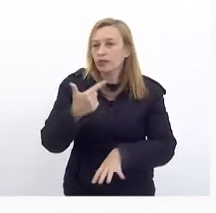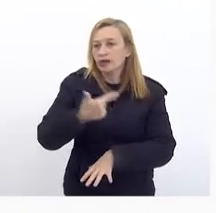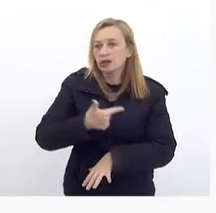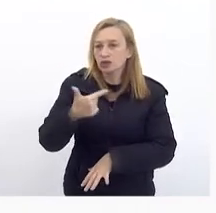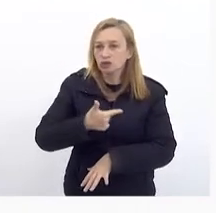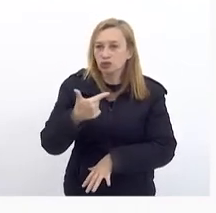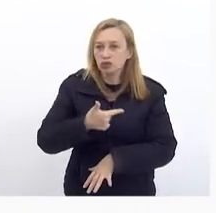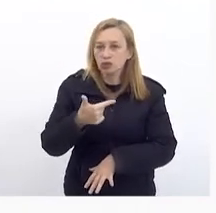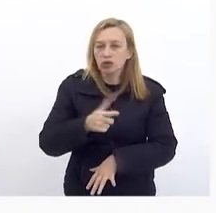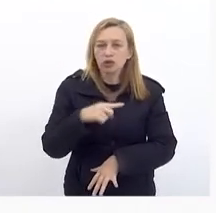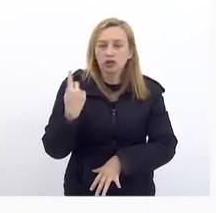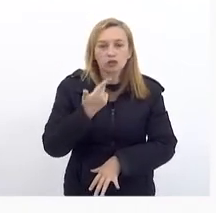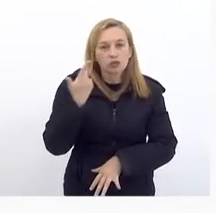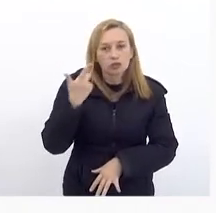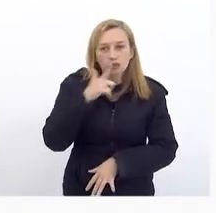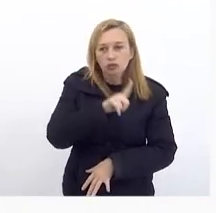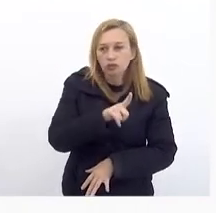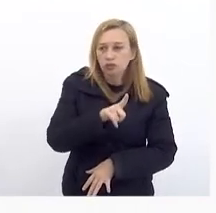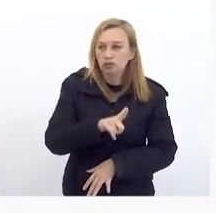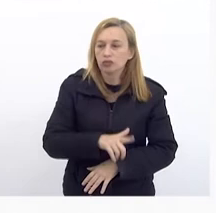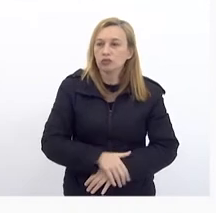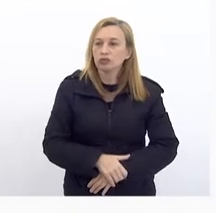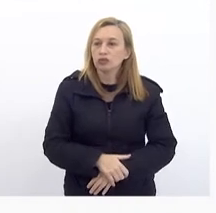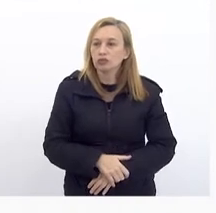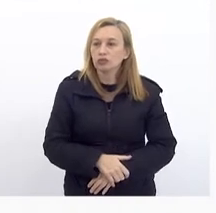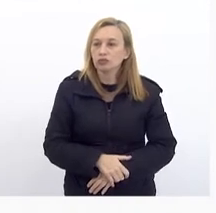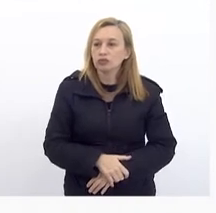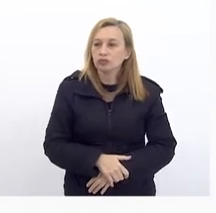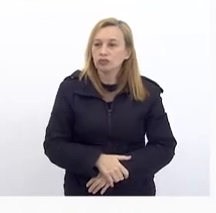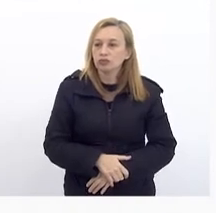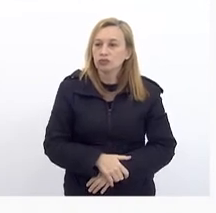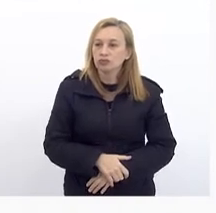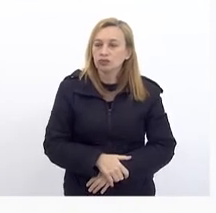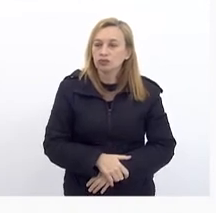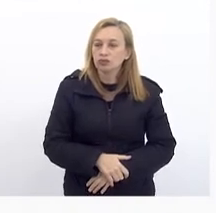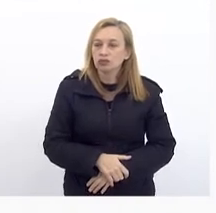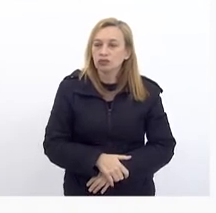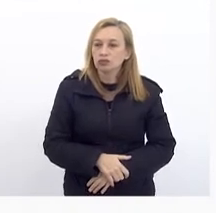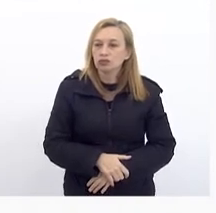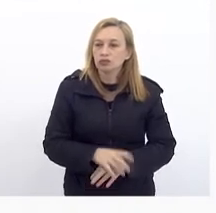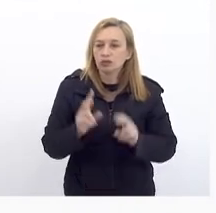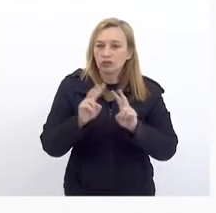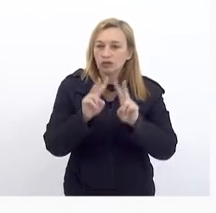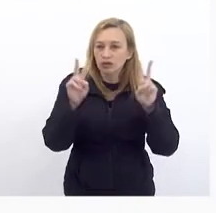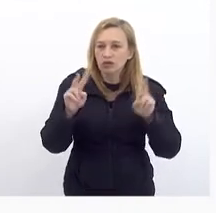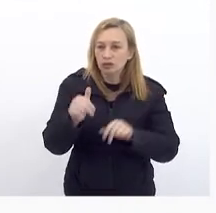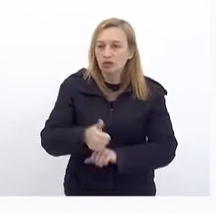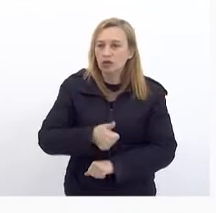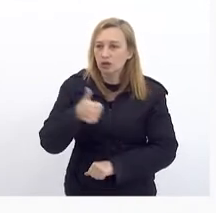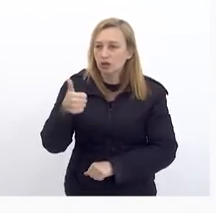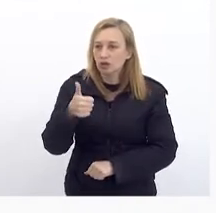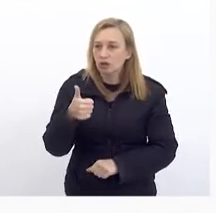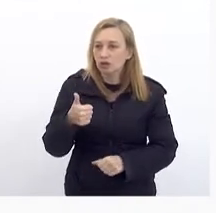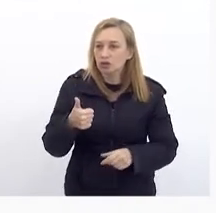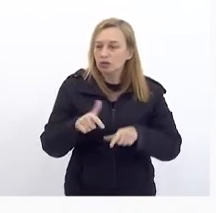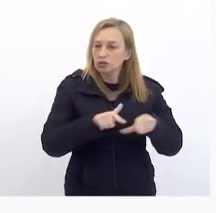Que a gente Consiga Ter previsibilidade Na execução E